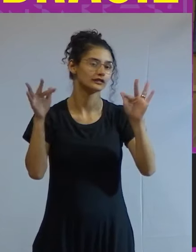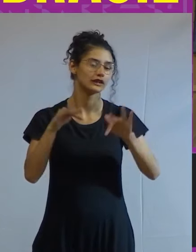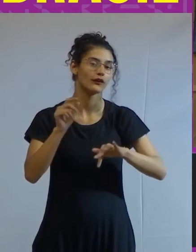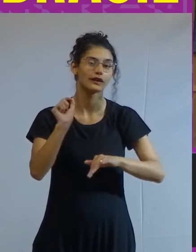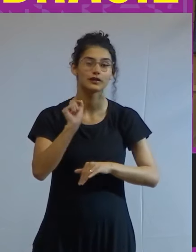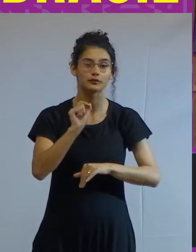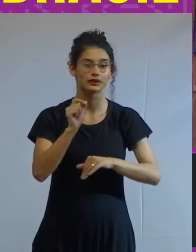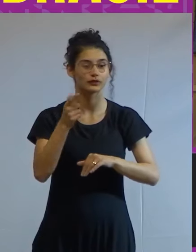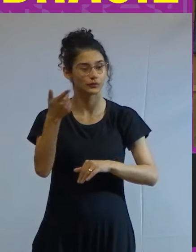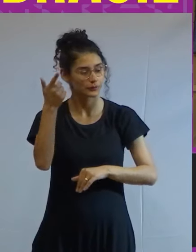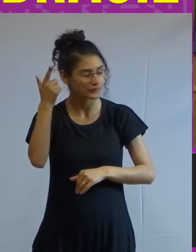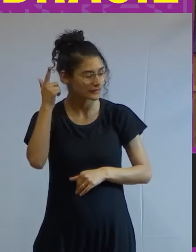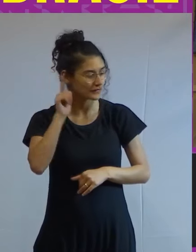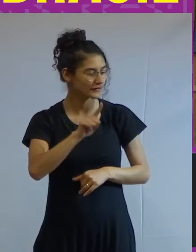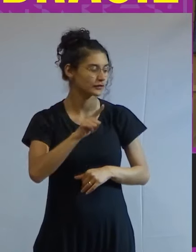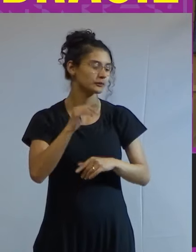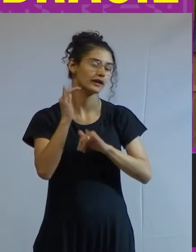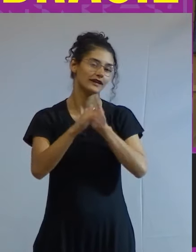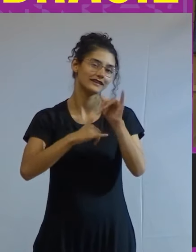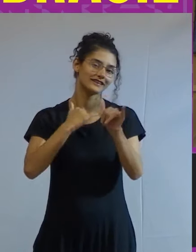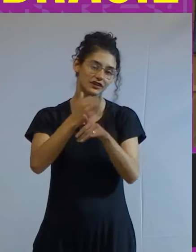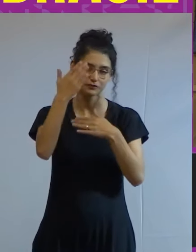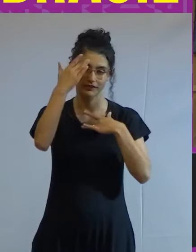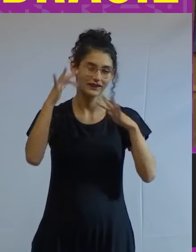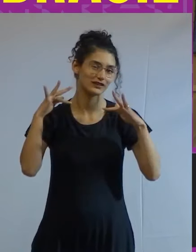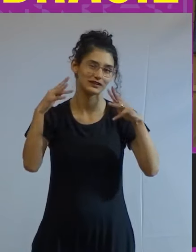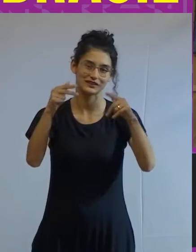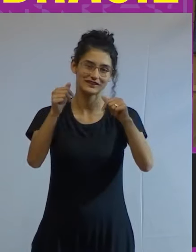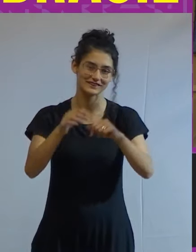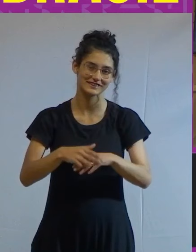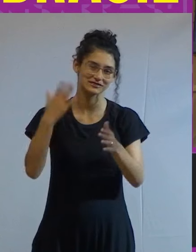aqueles que também nos seguiram pela internet muito obrigado a todos